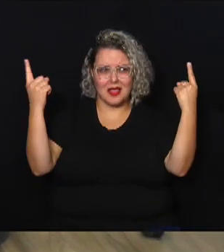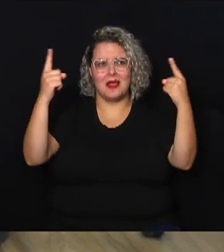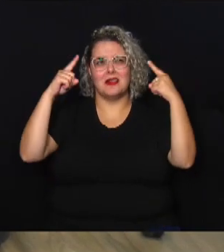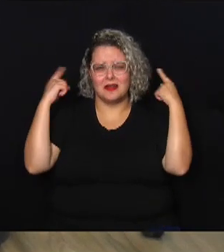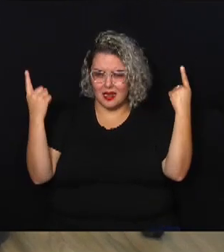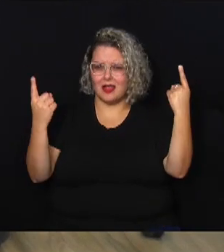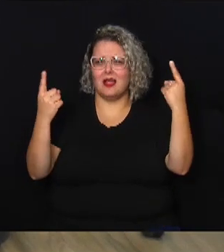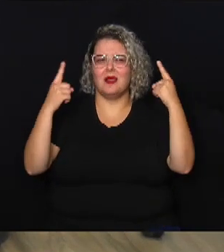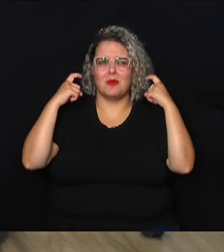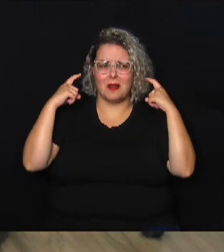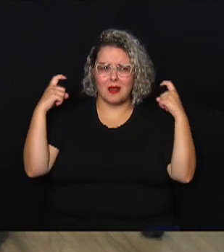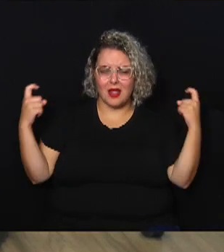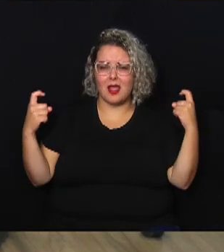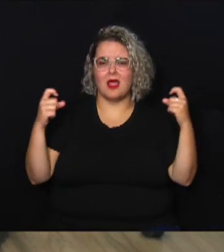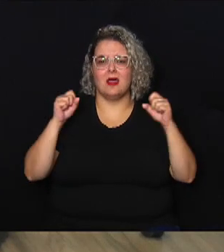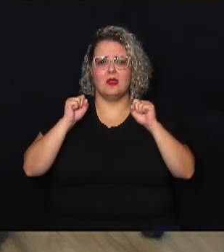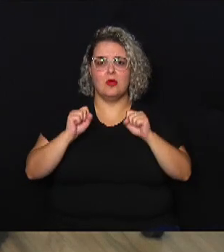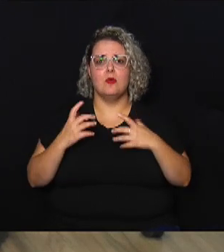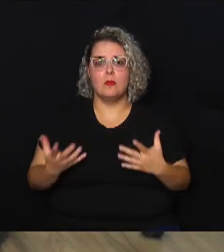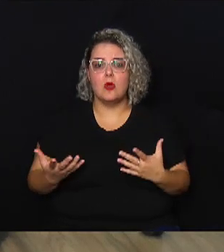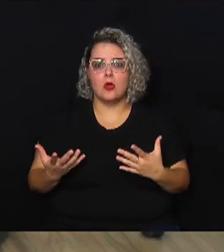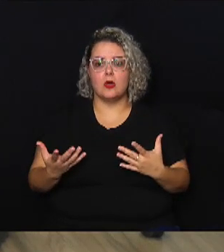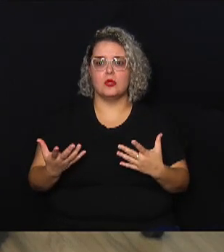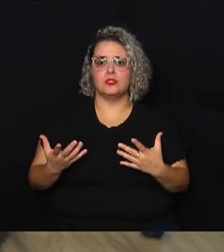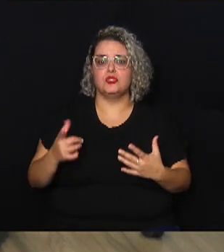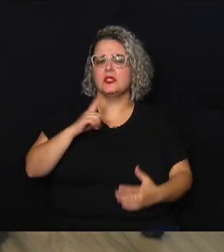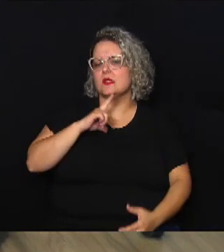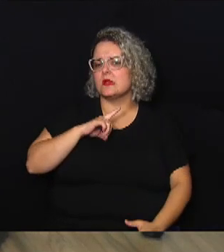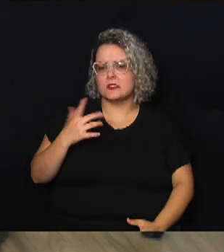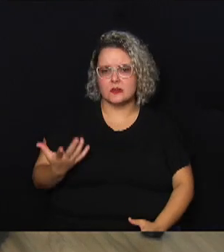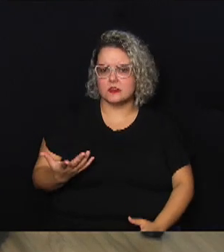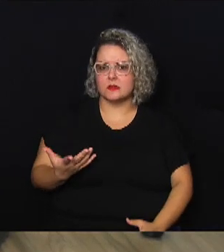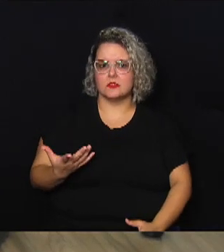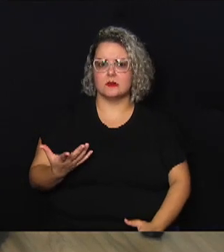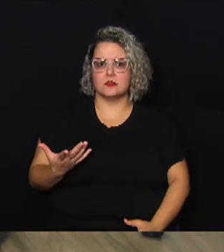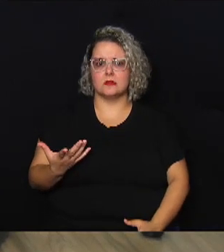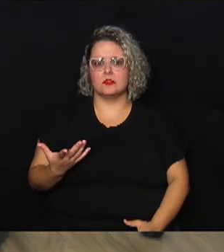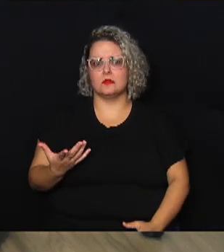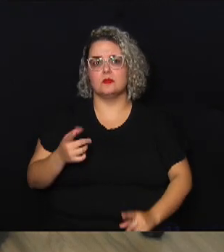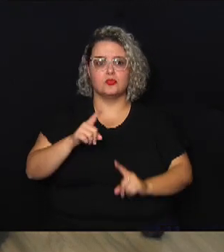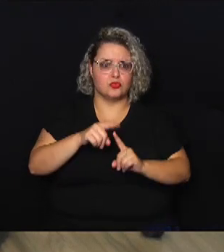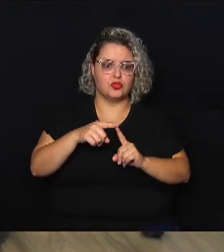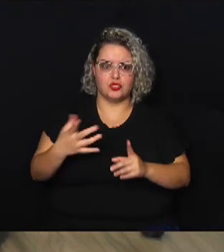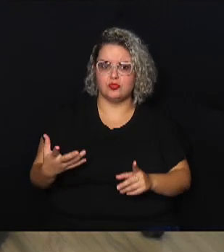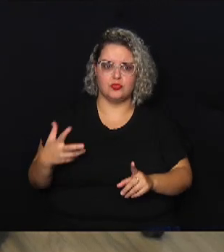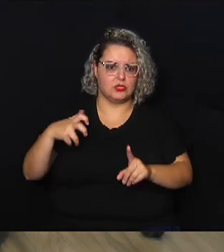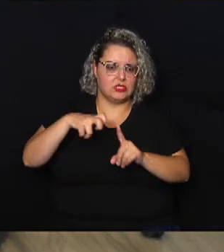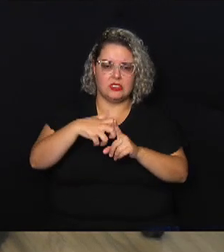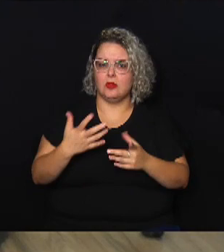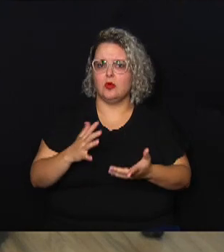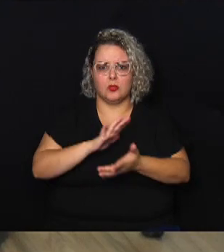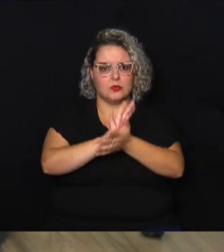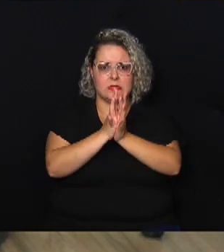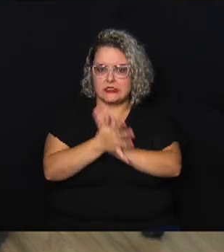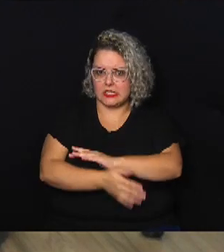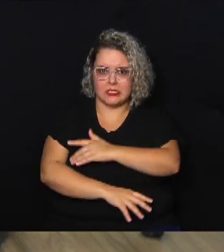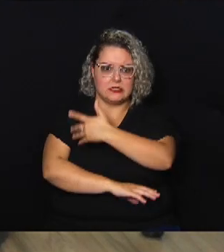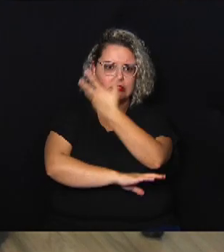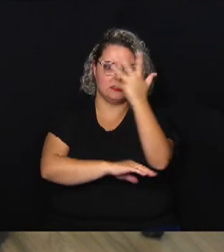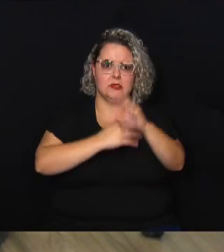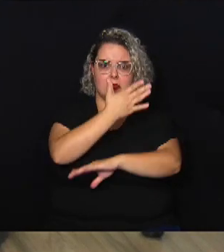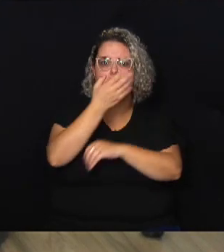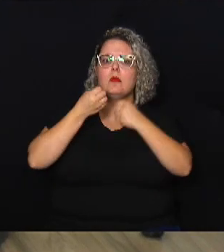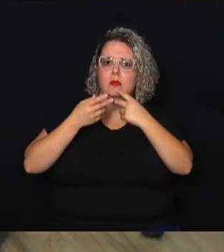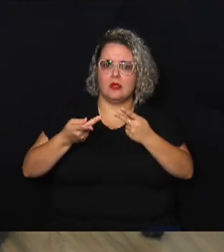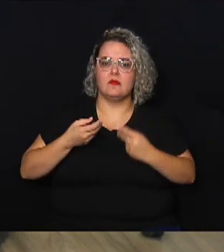propícios na verdade a ter algum tipo de acidente ou desastre natural seja bem